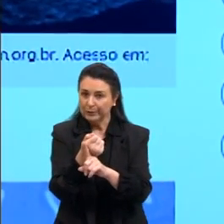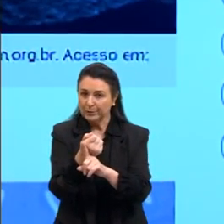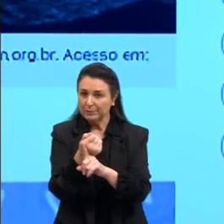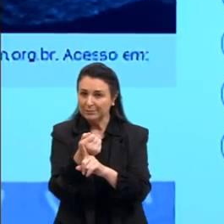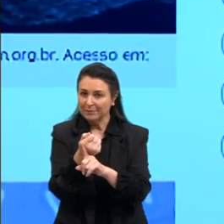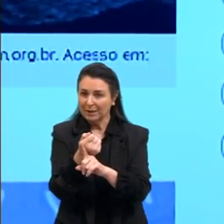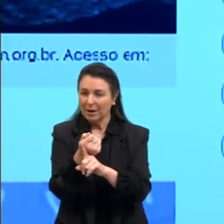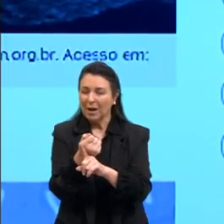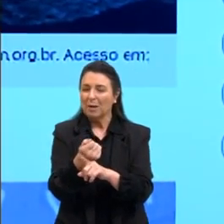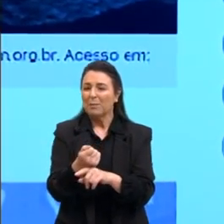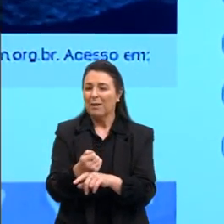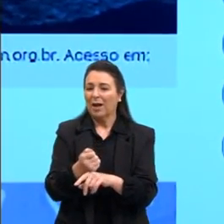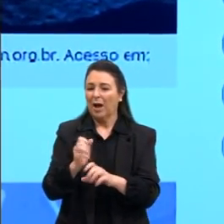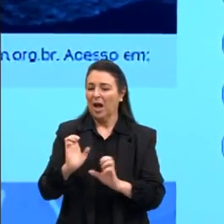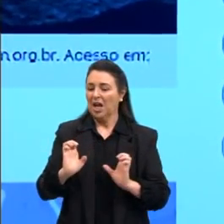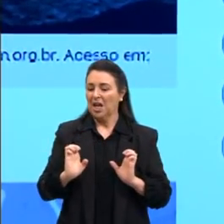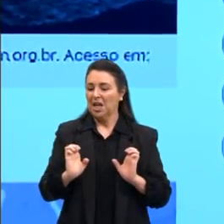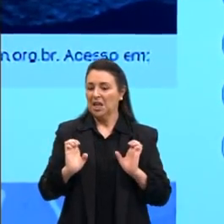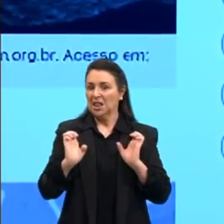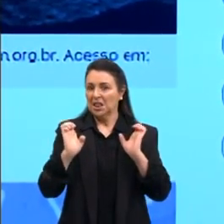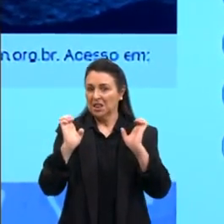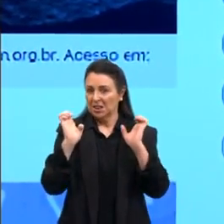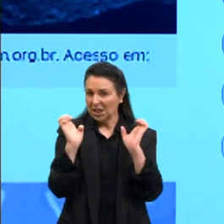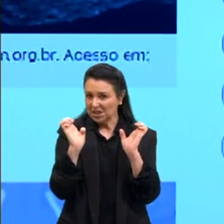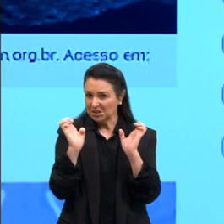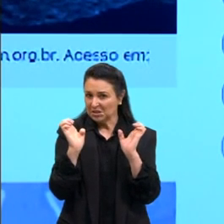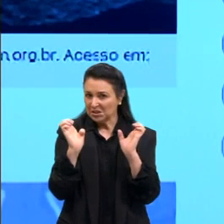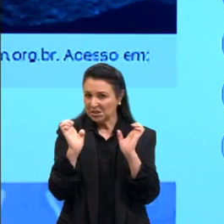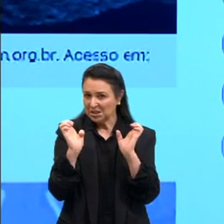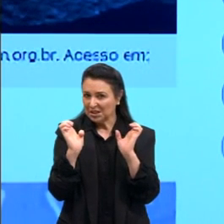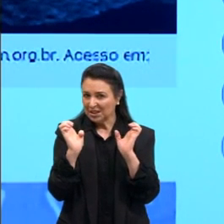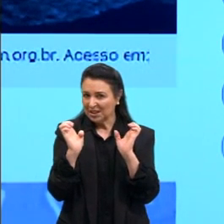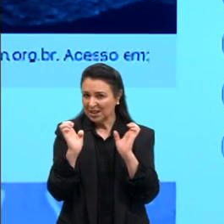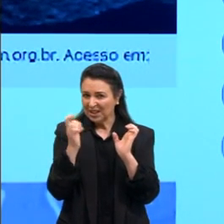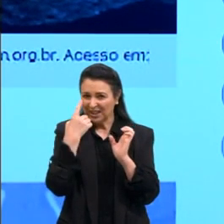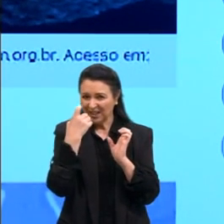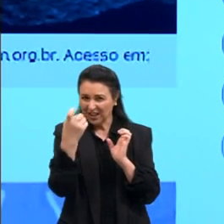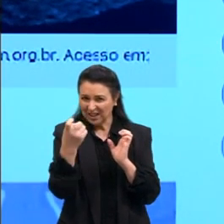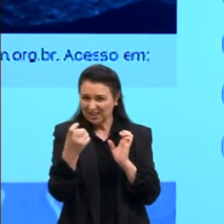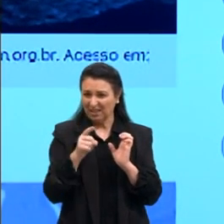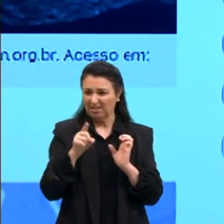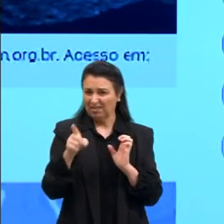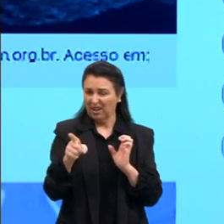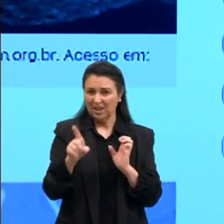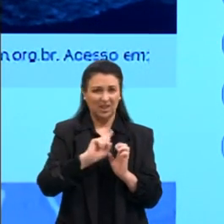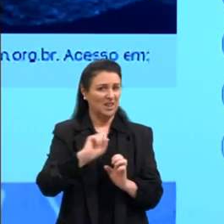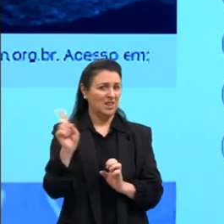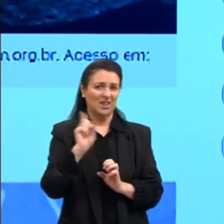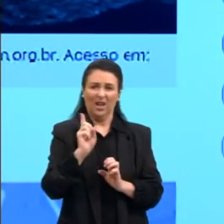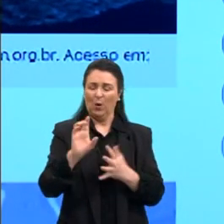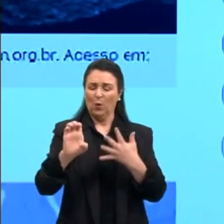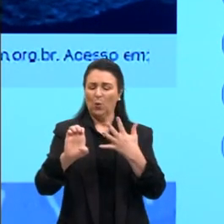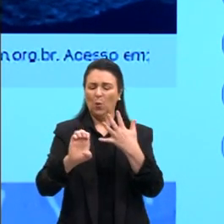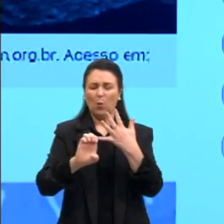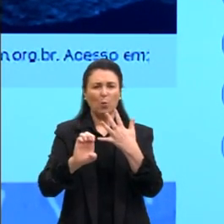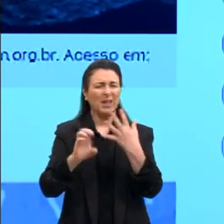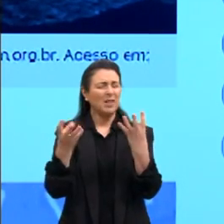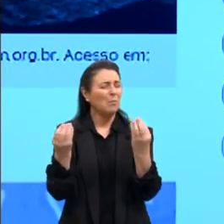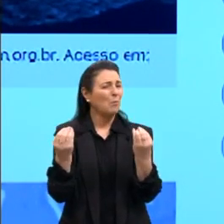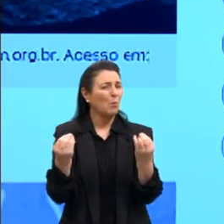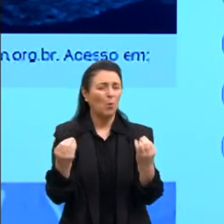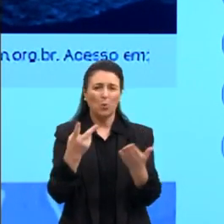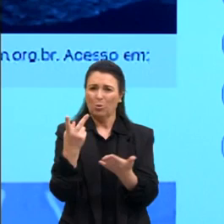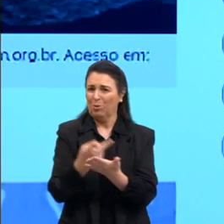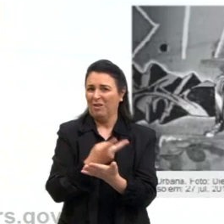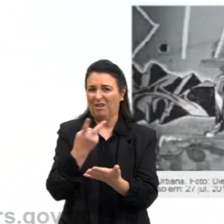interesses da elite? Não, aqui nós encontramos um deboche nessa alternativa E, porque o